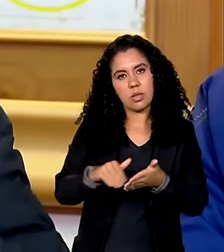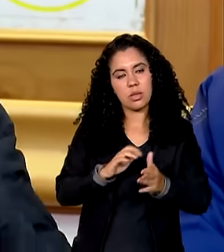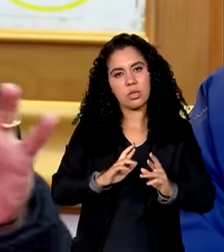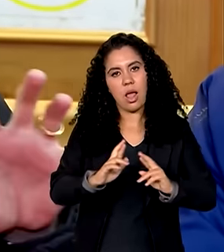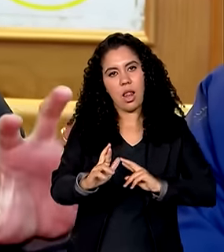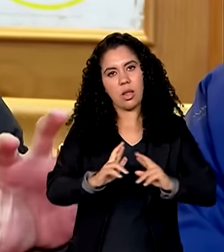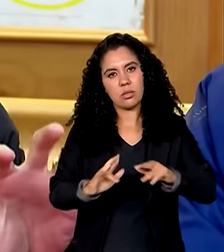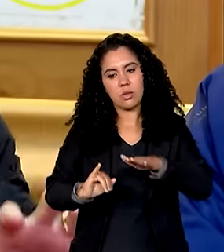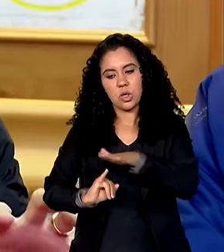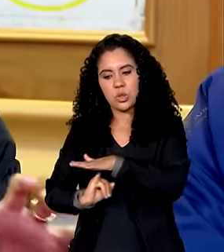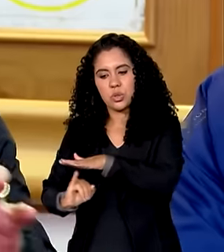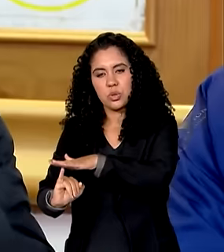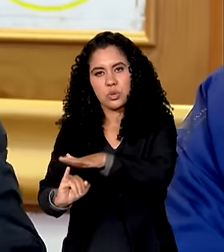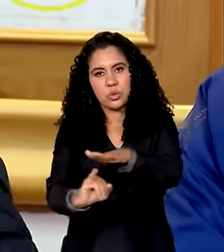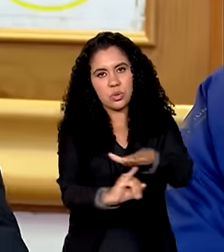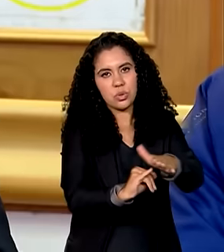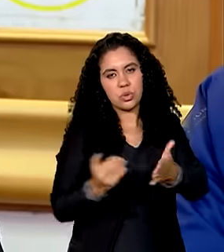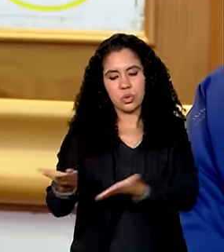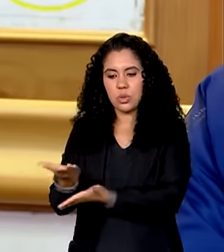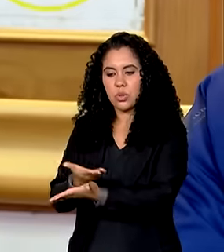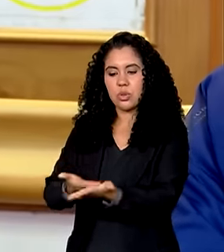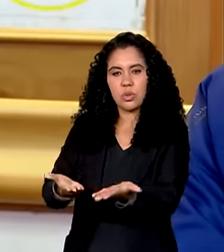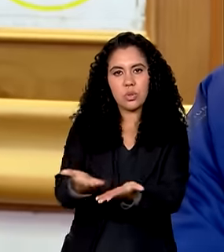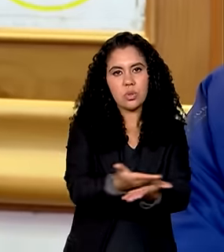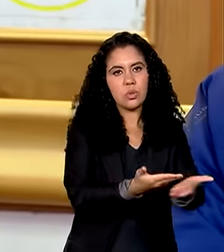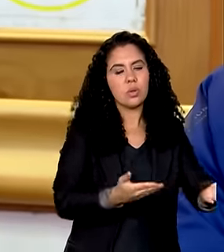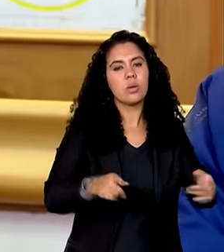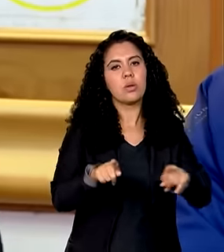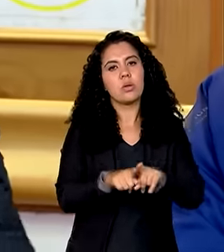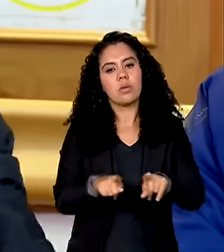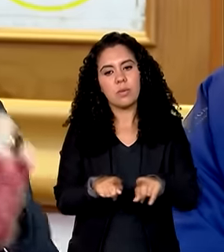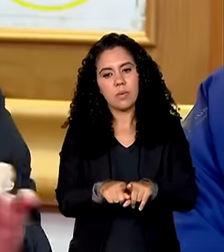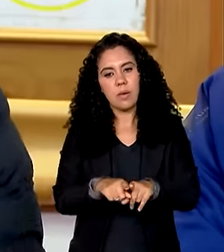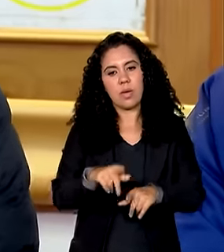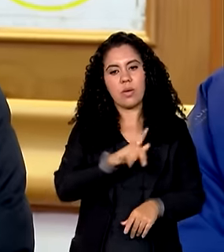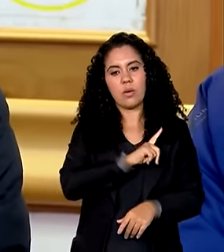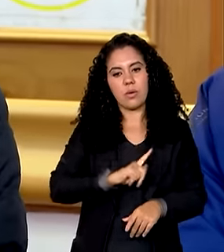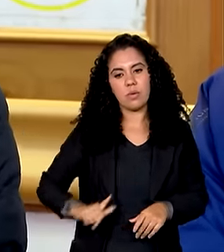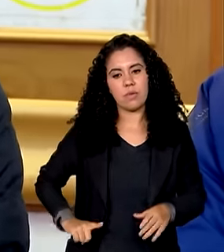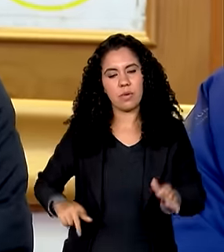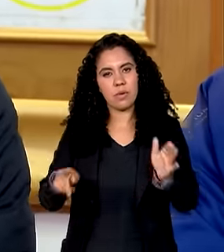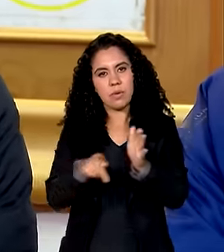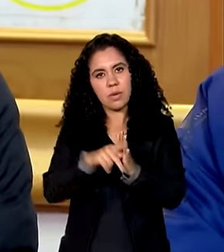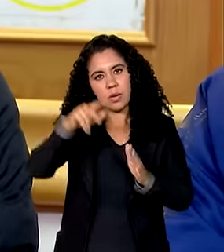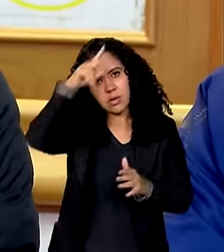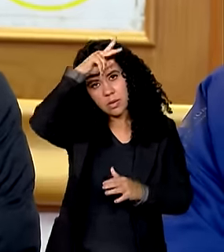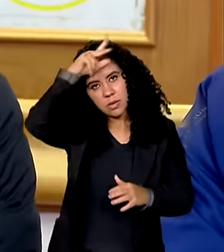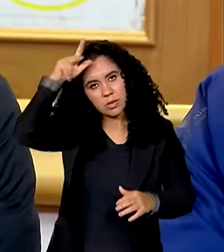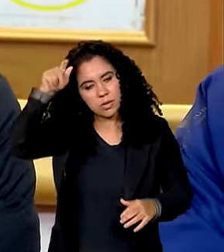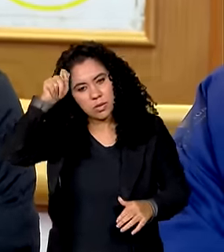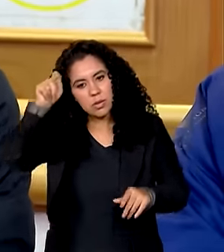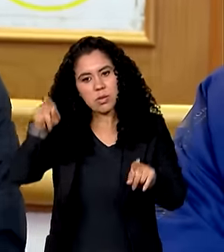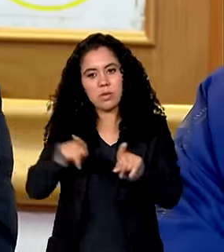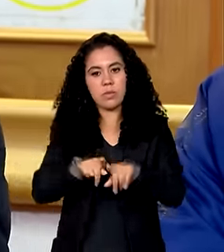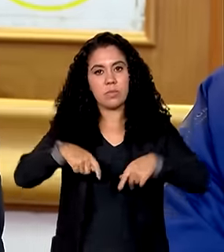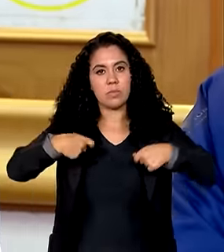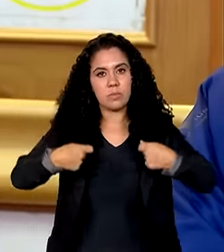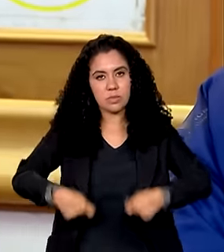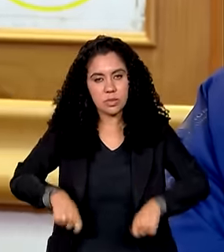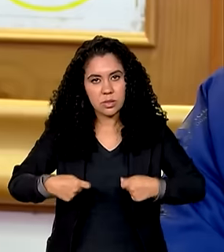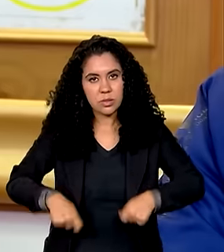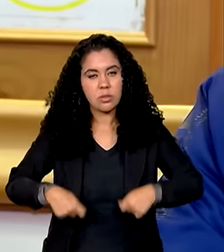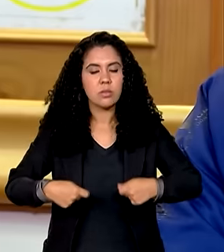o governo estadual os governos municipais as prefeituras que necessitarem também desse